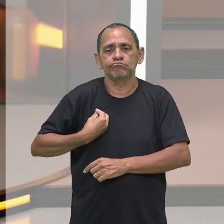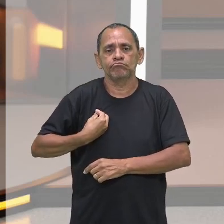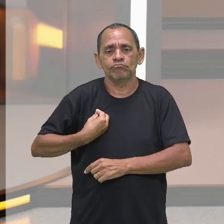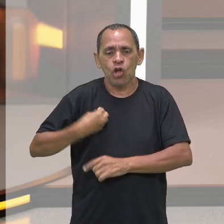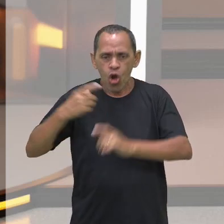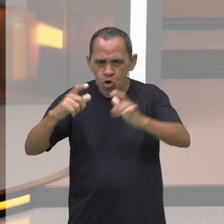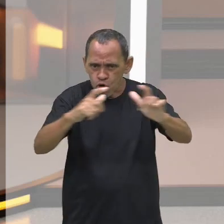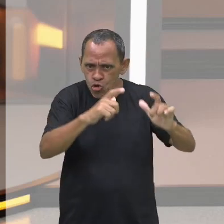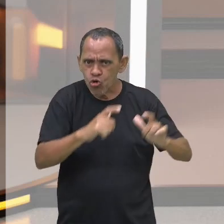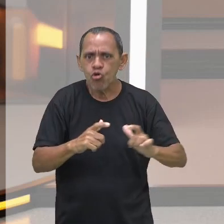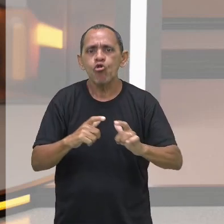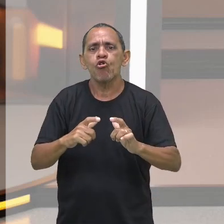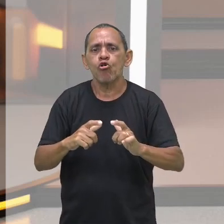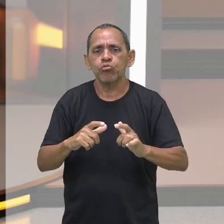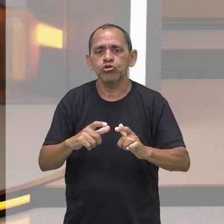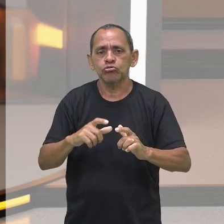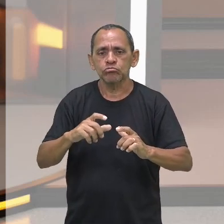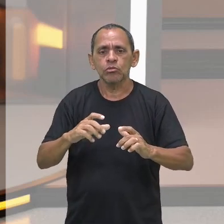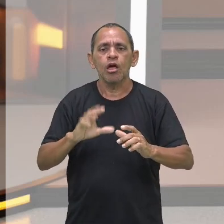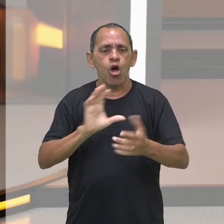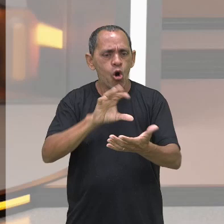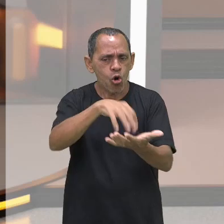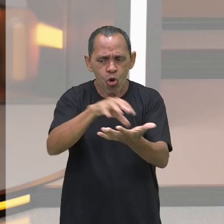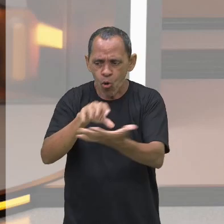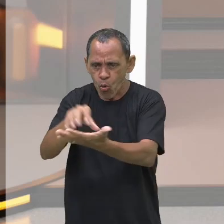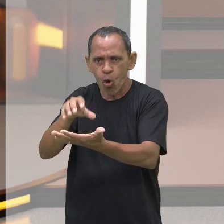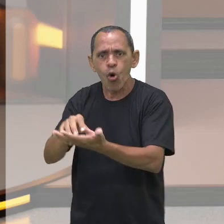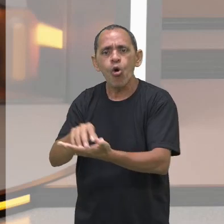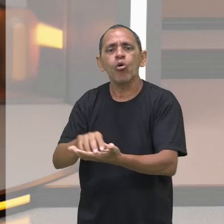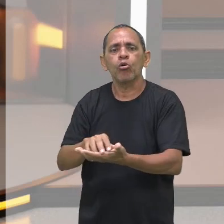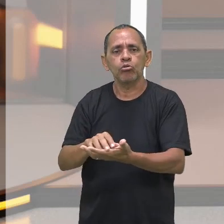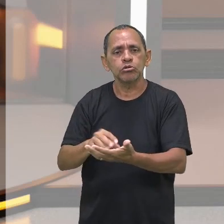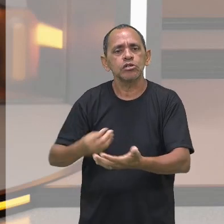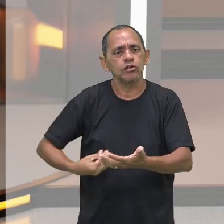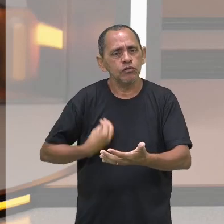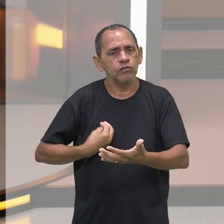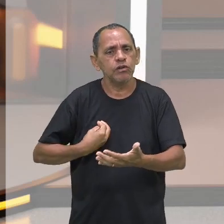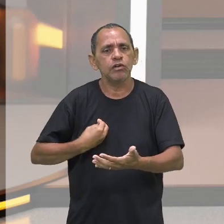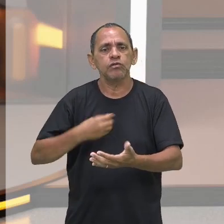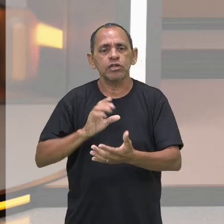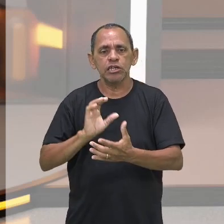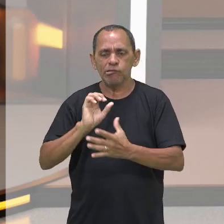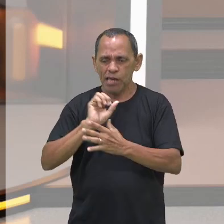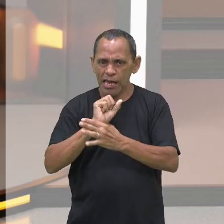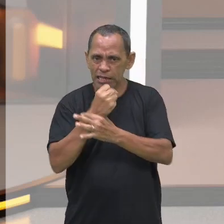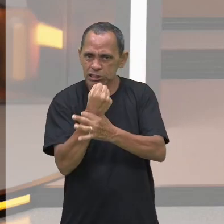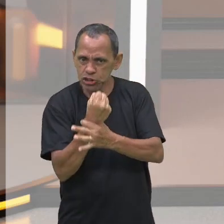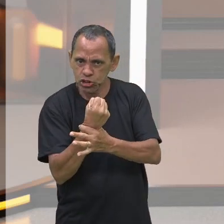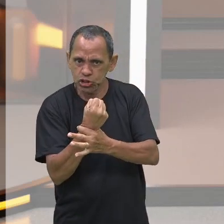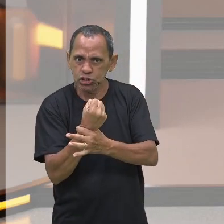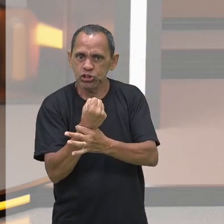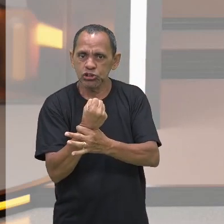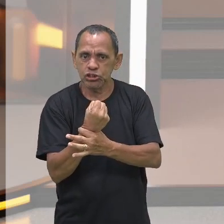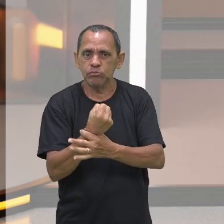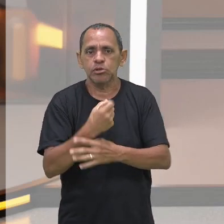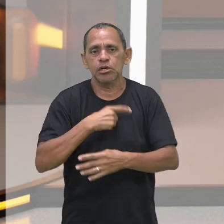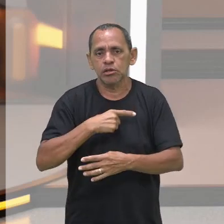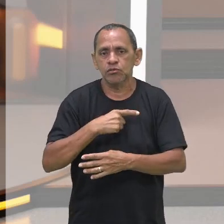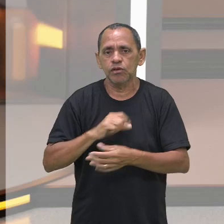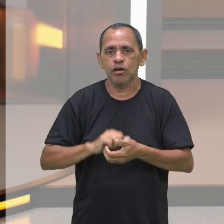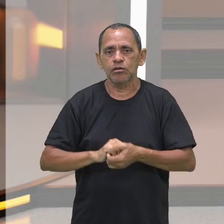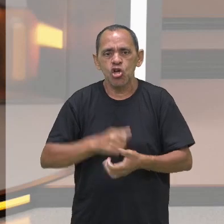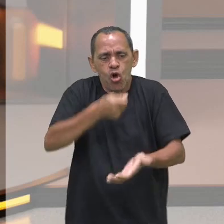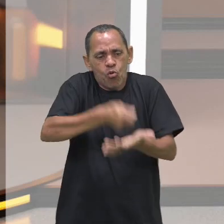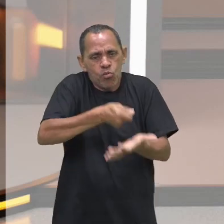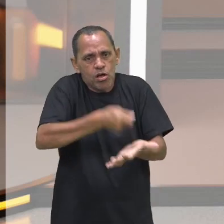Porque eles têm uma identidade própria. Mas também tem um outro fator da globalização que não pode ser